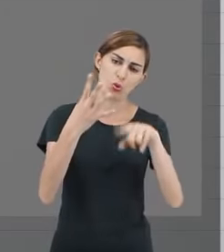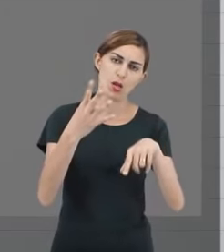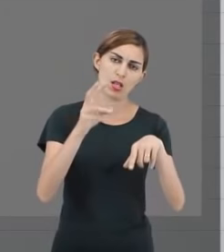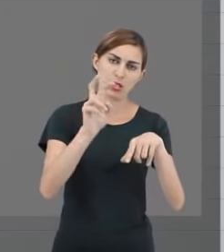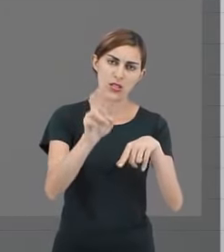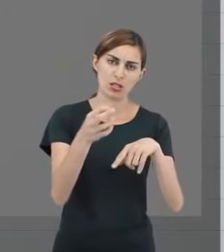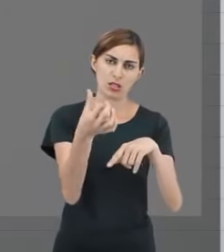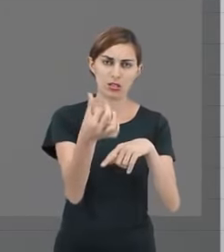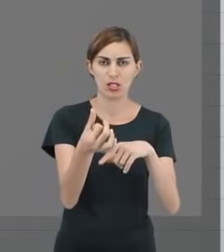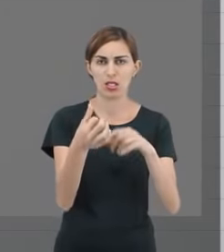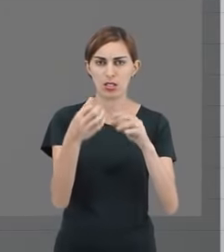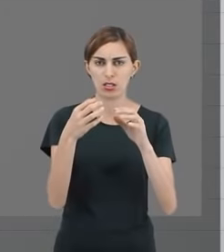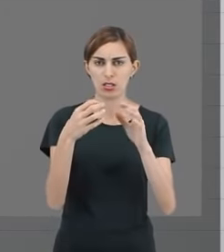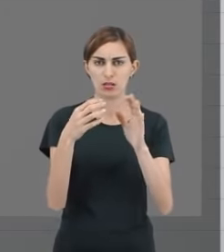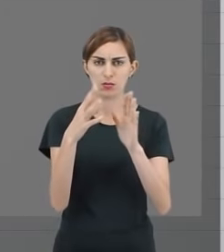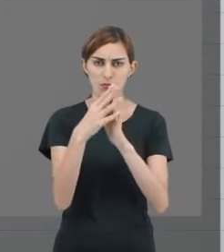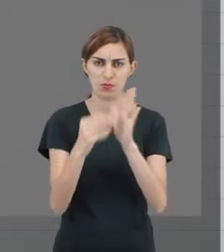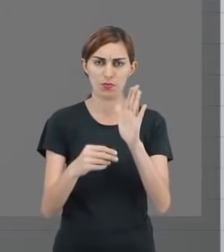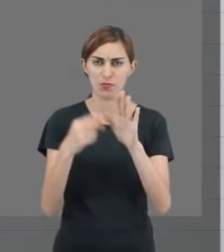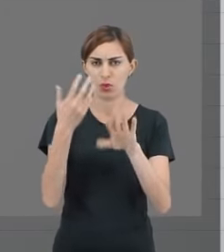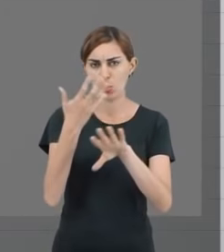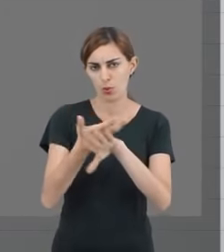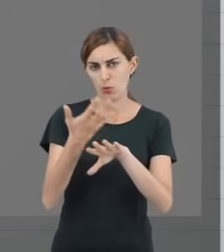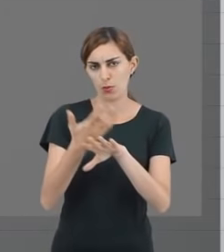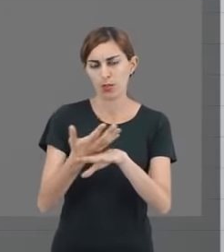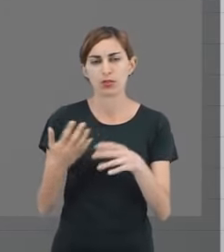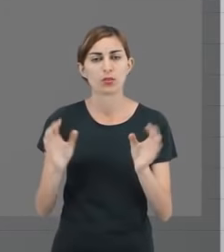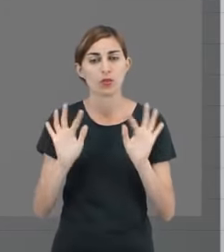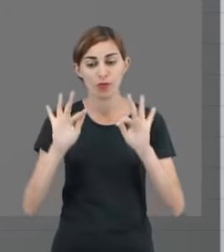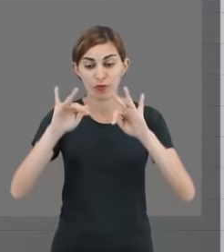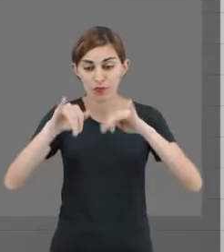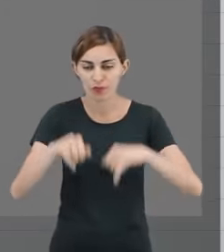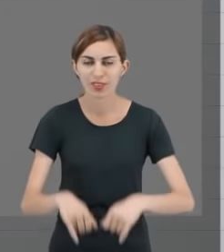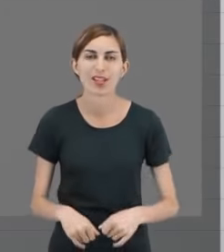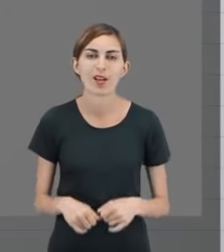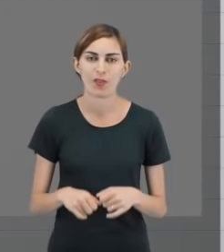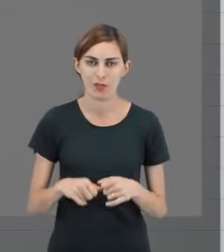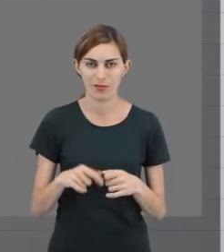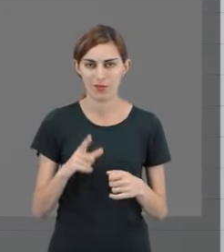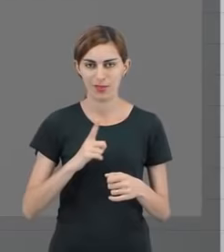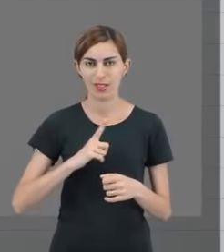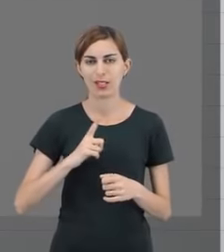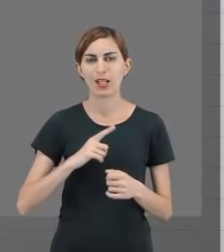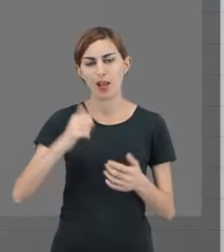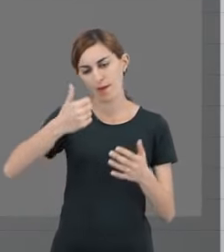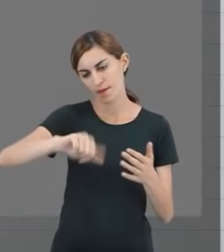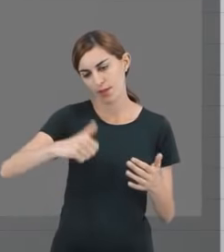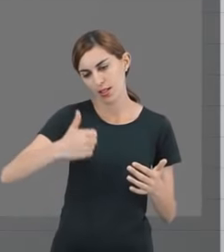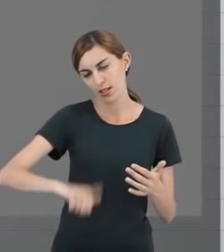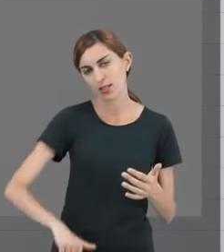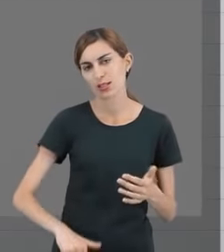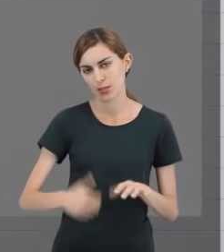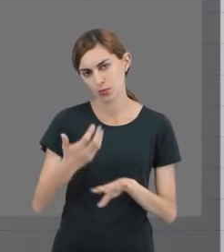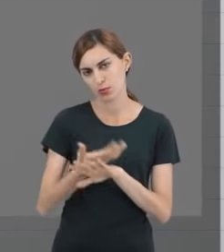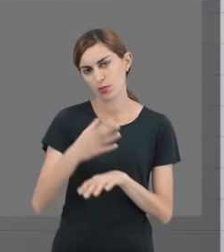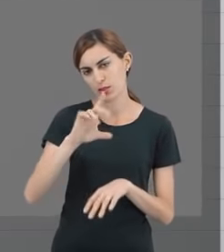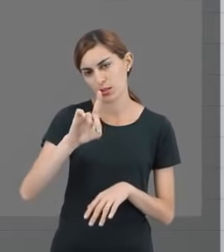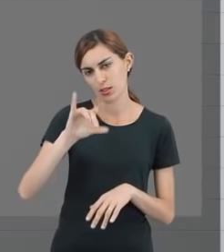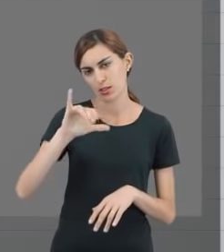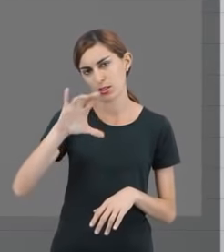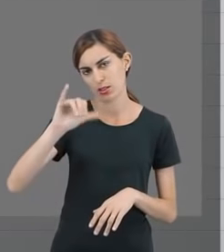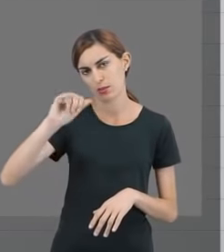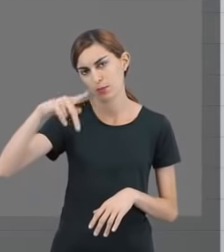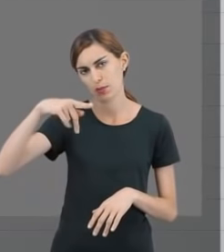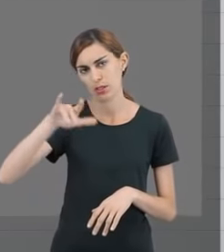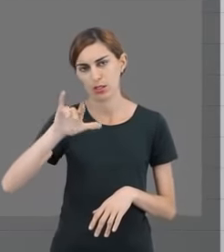cinco, seis, sete. Independente do número de competências, ao final, você tem uma avaliação da disciplina. Avalia a